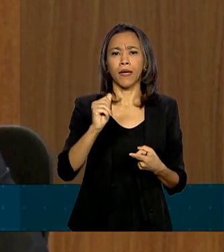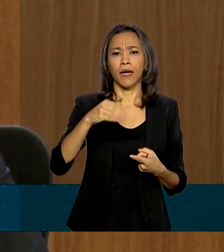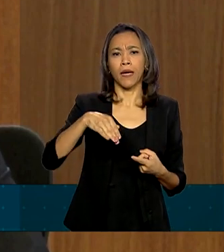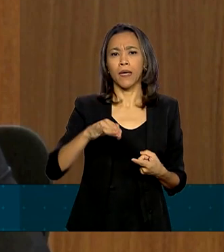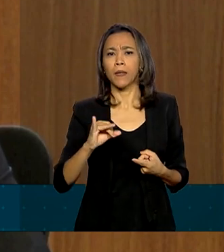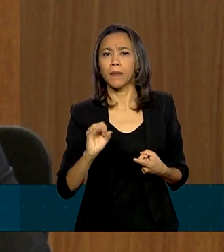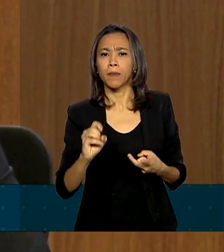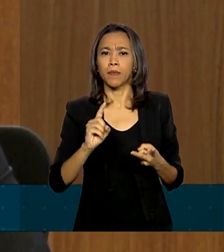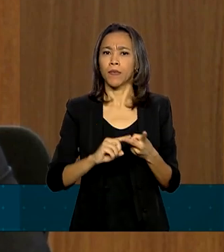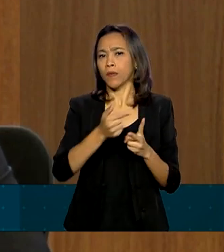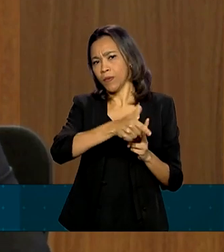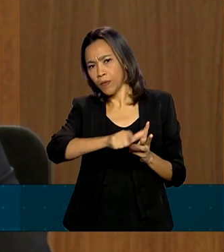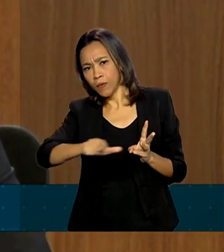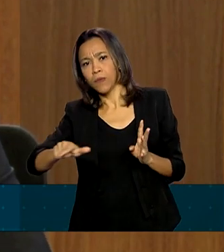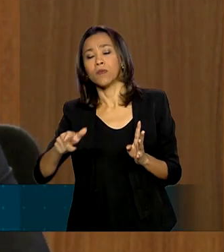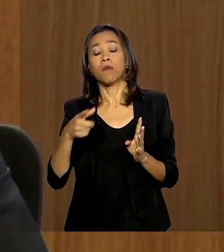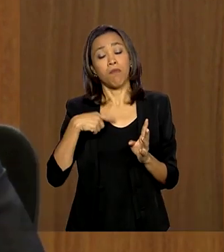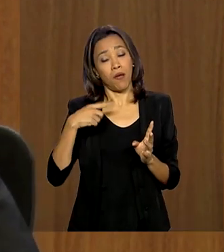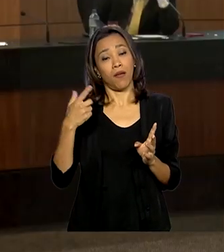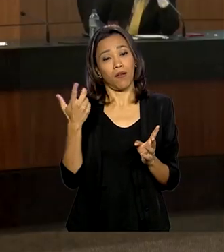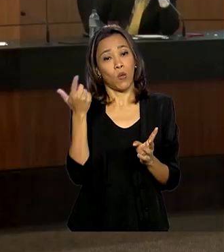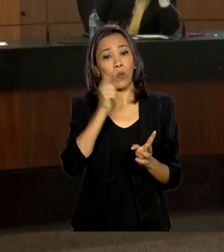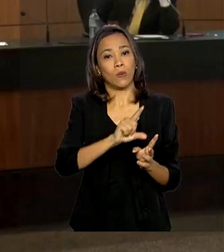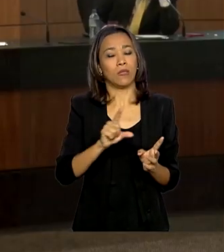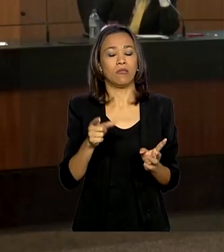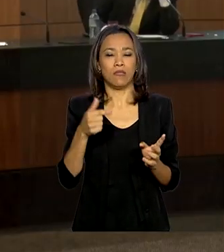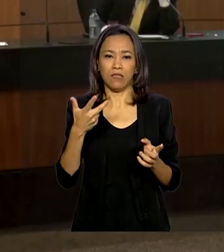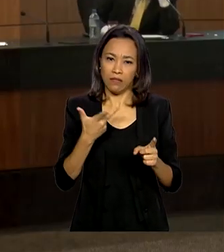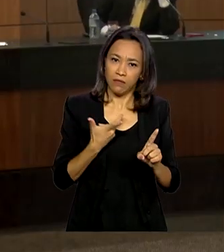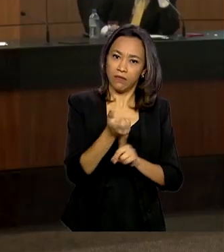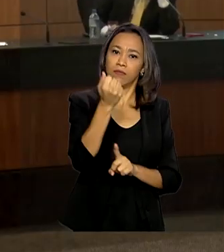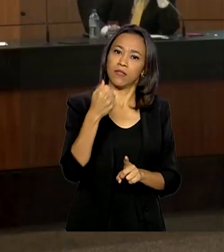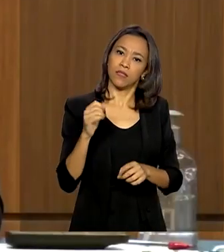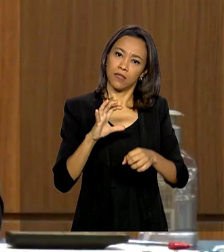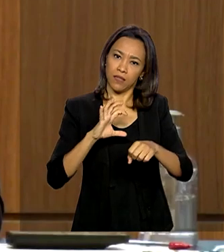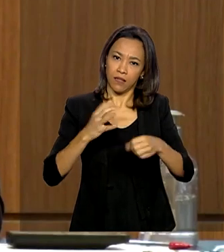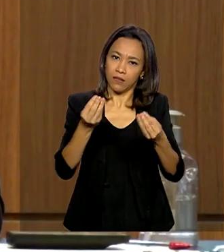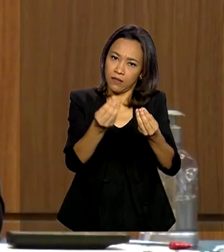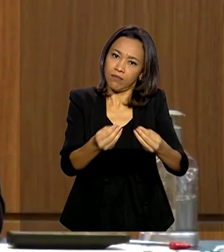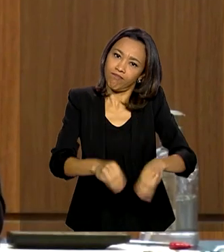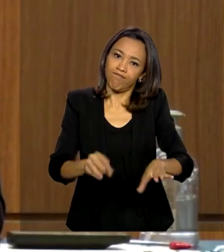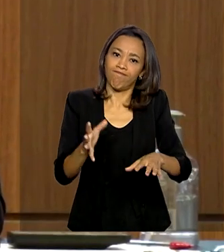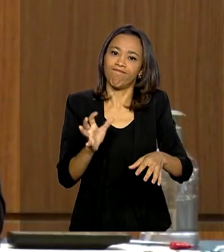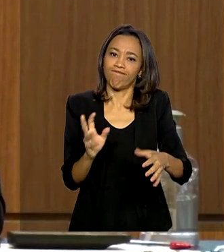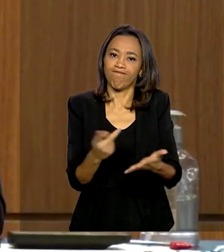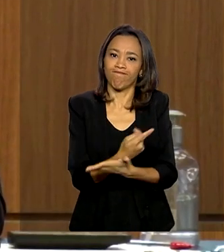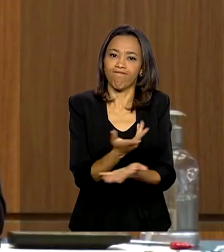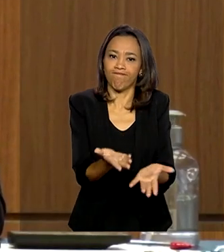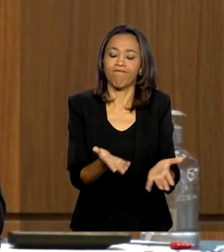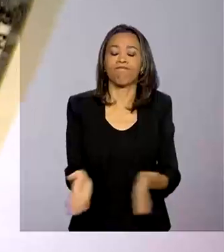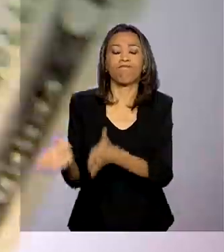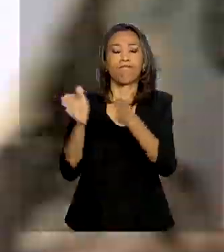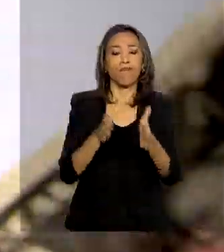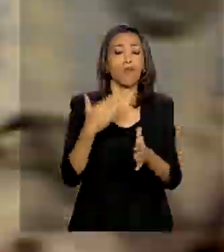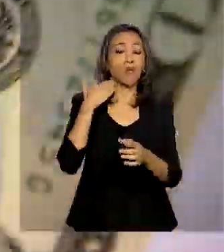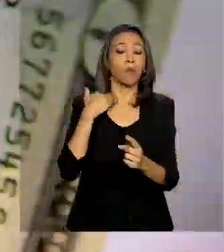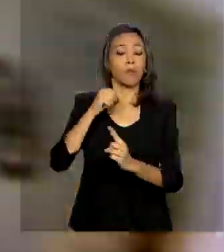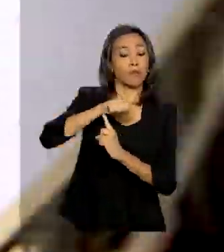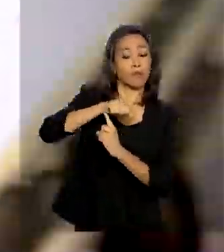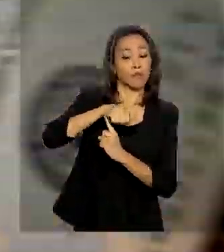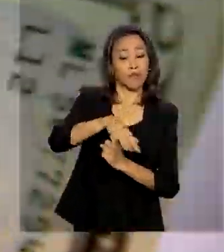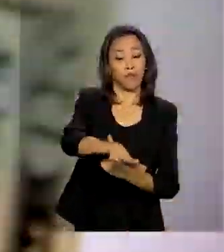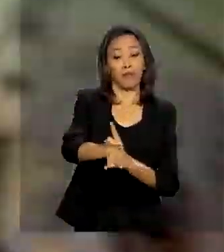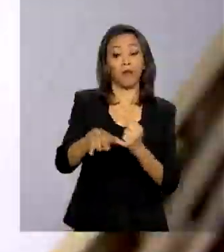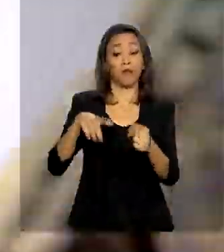financeira no enfrentamento da crise atual. Roberto Campos Neto falou ainda que o Banco Central tem mais de 360